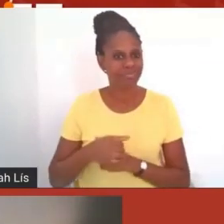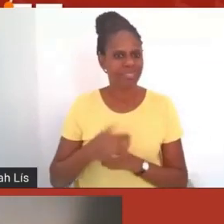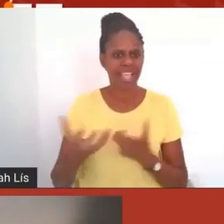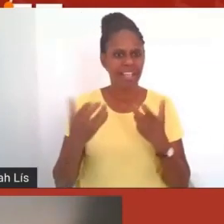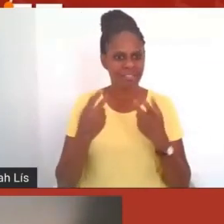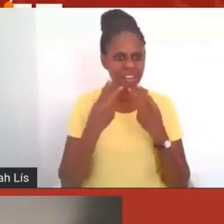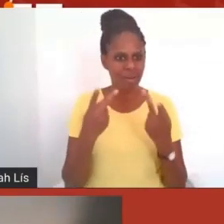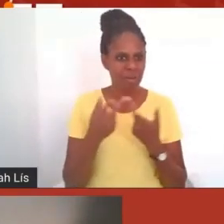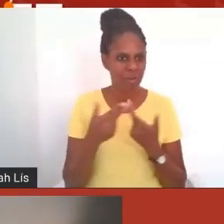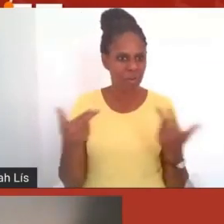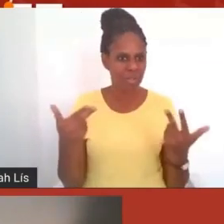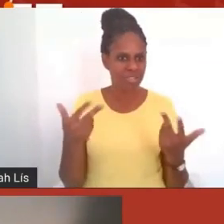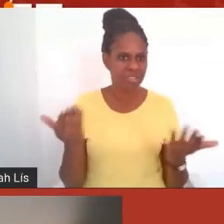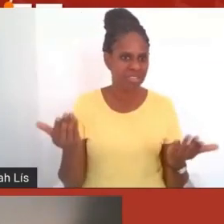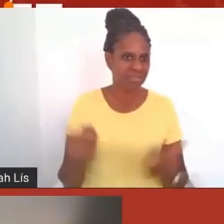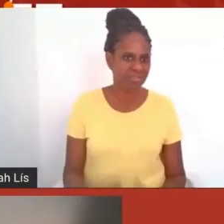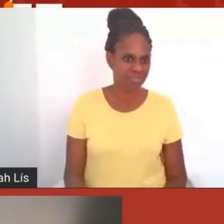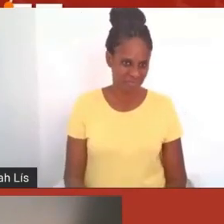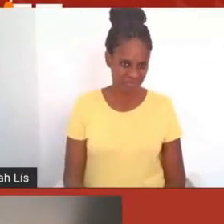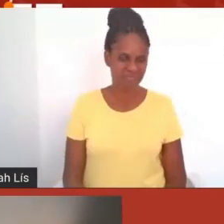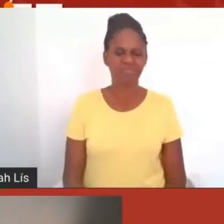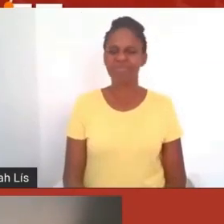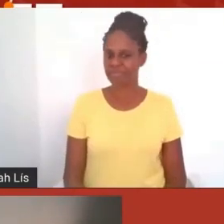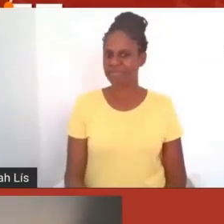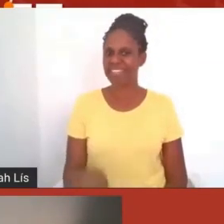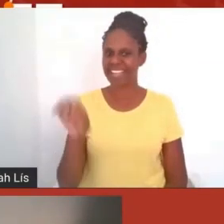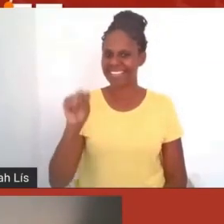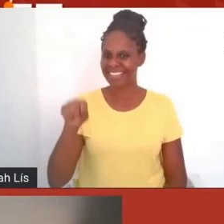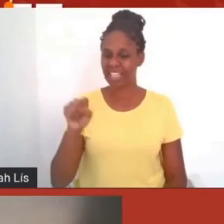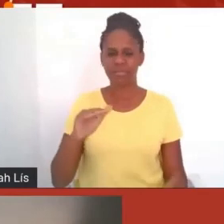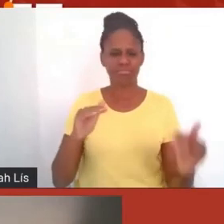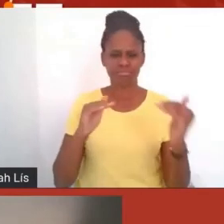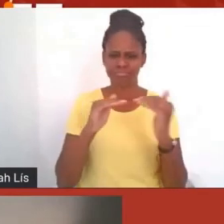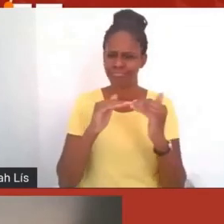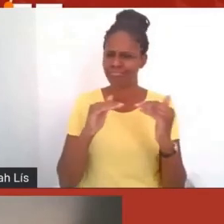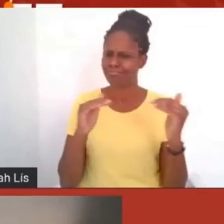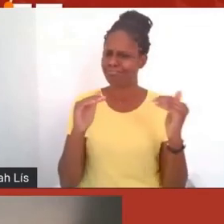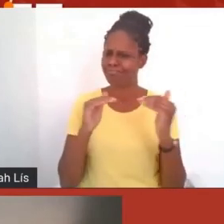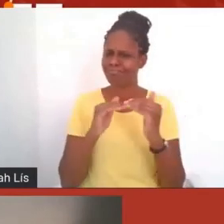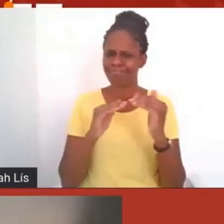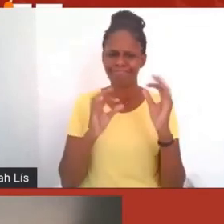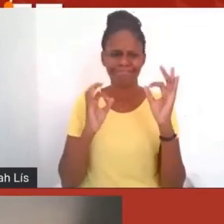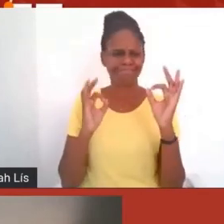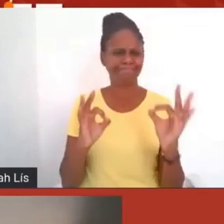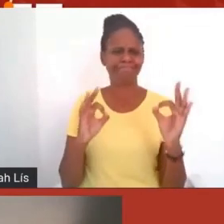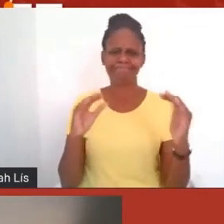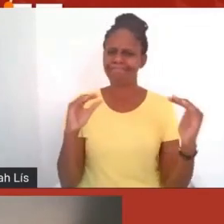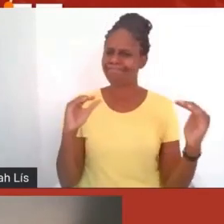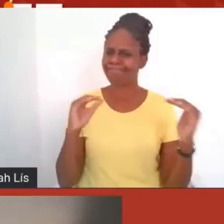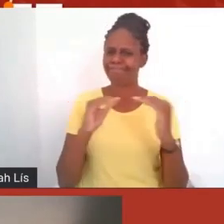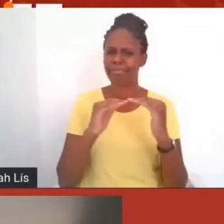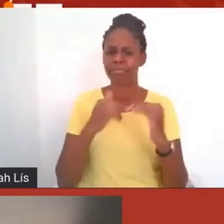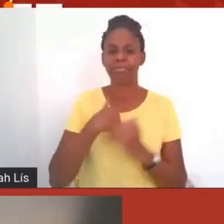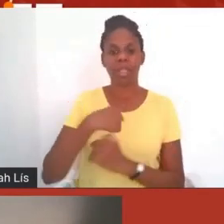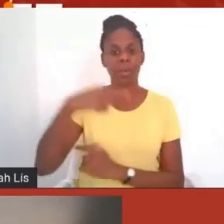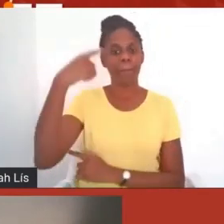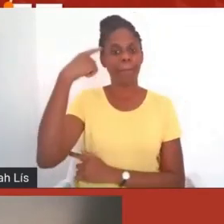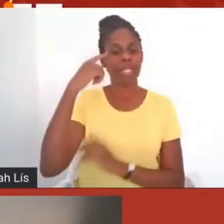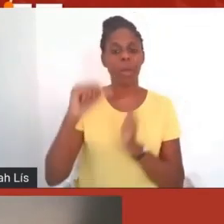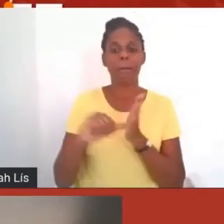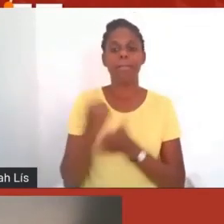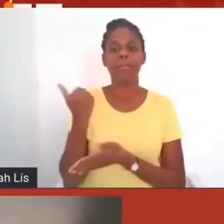coisa mas com certeza eu concordo plenamente acho que é um primeiro passo